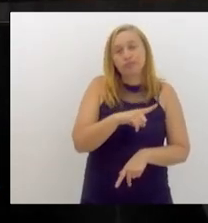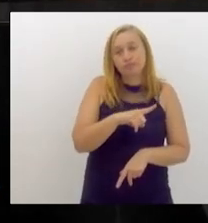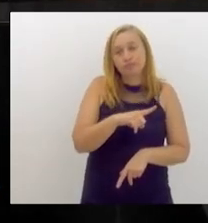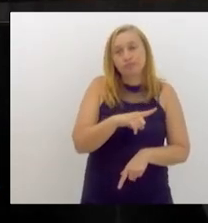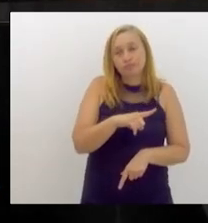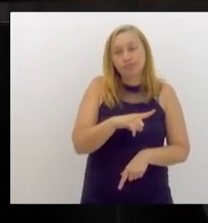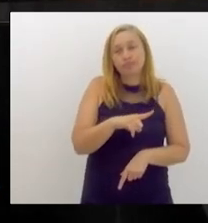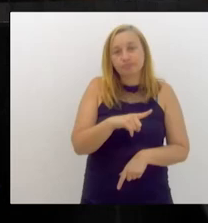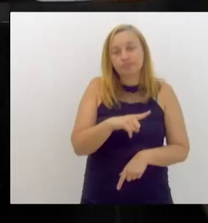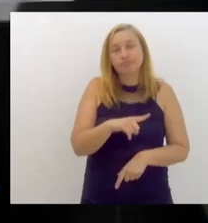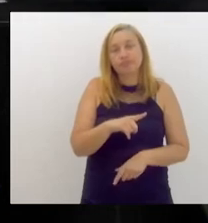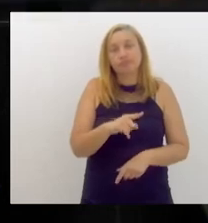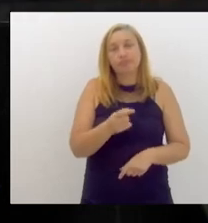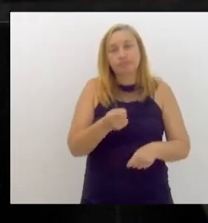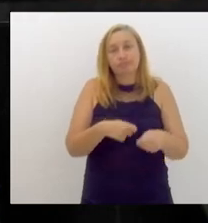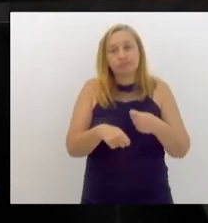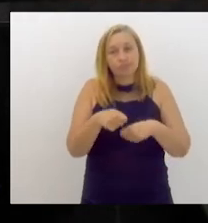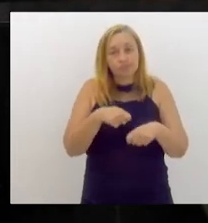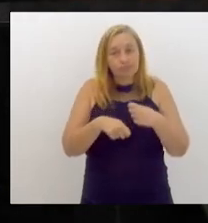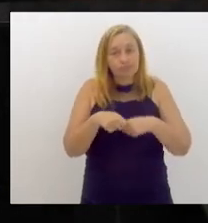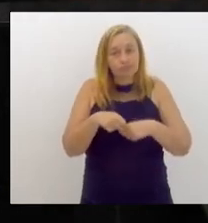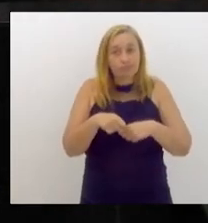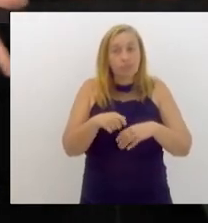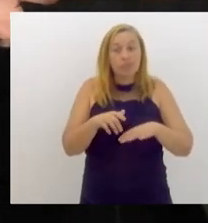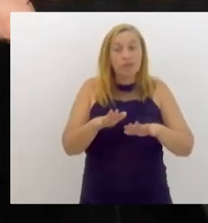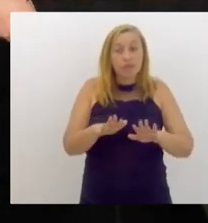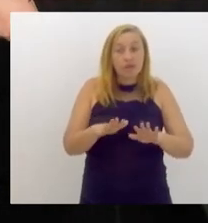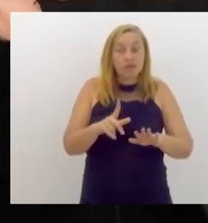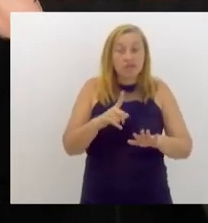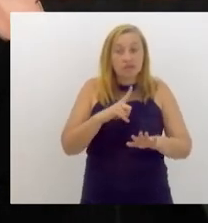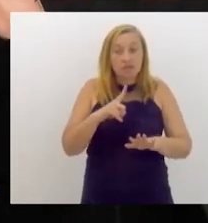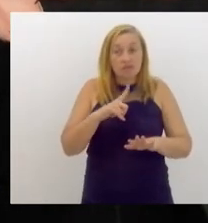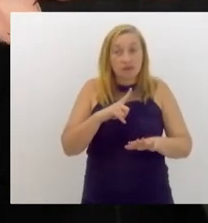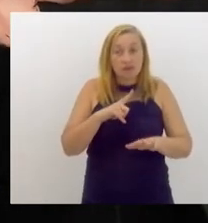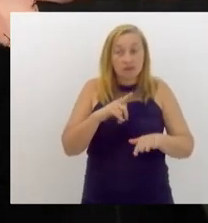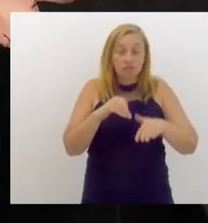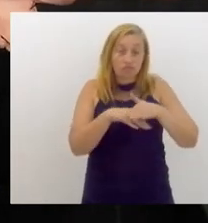economicamente, a não ser que tenha um grande garantidor.